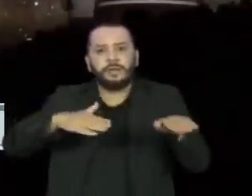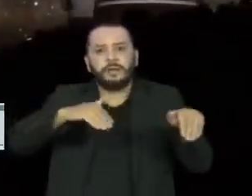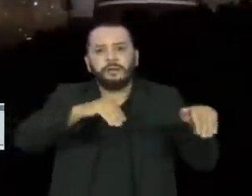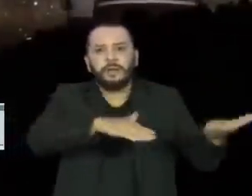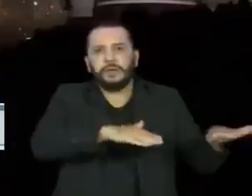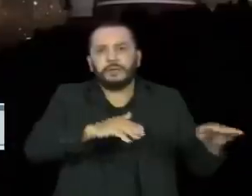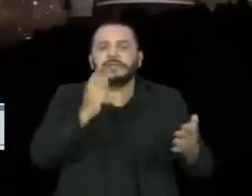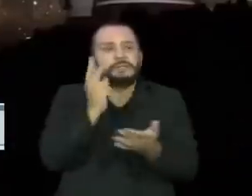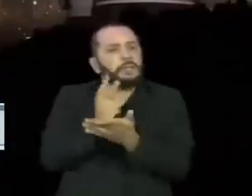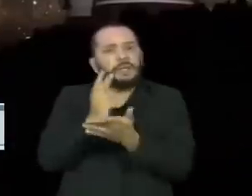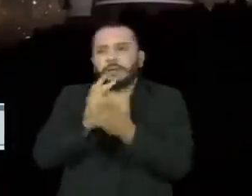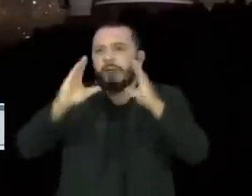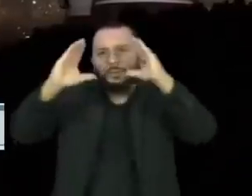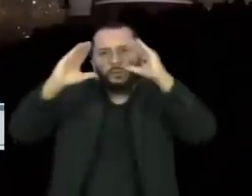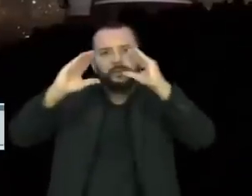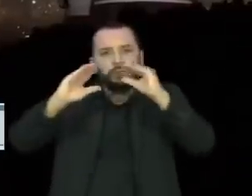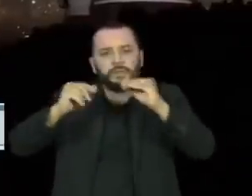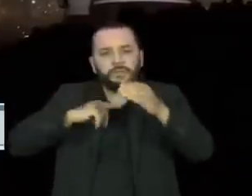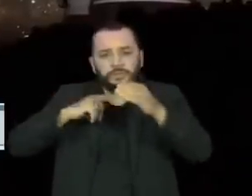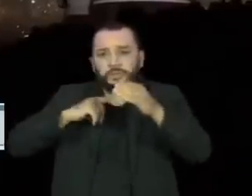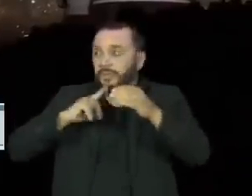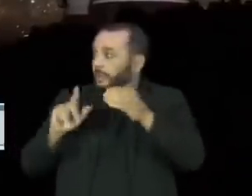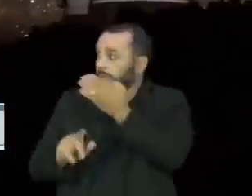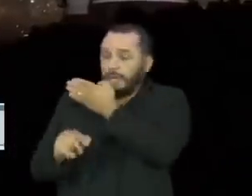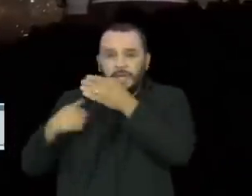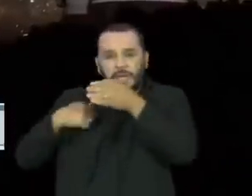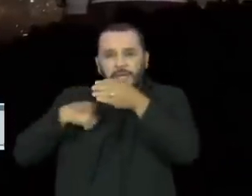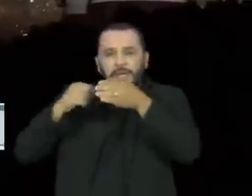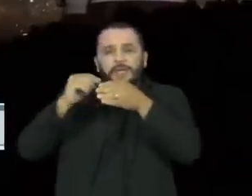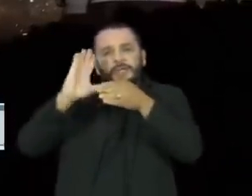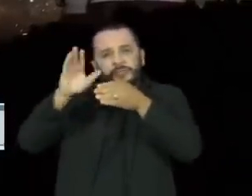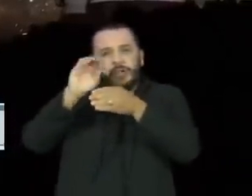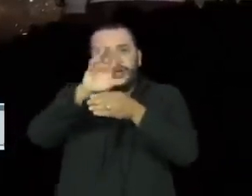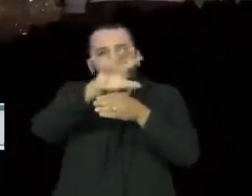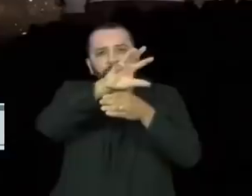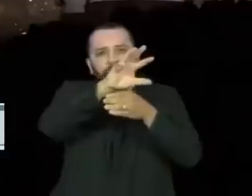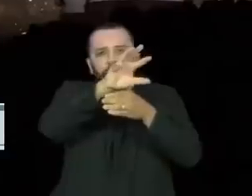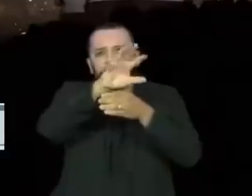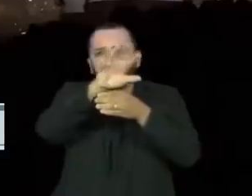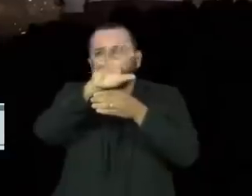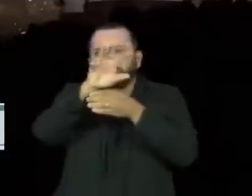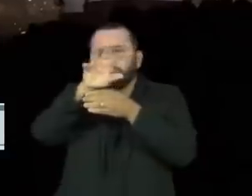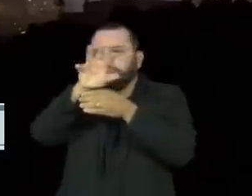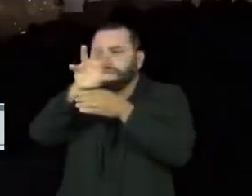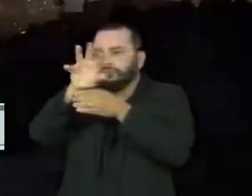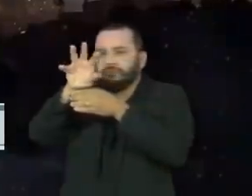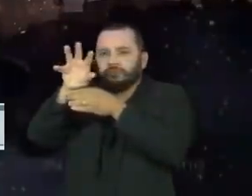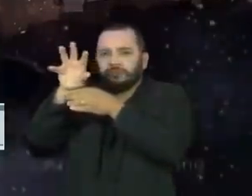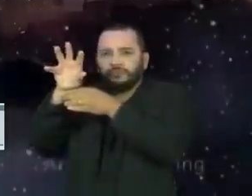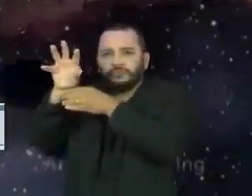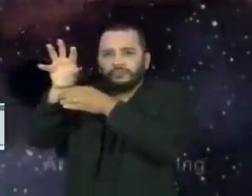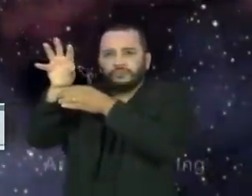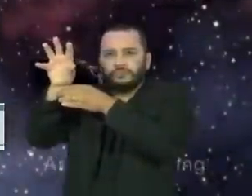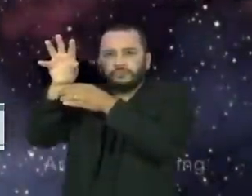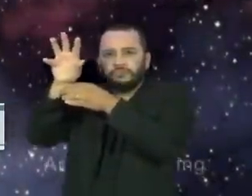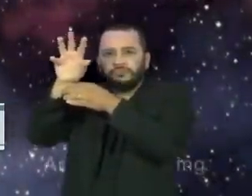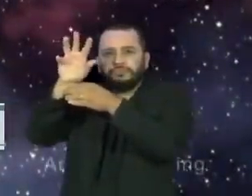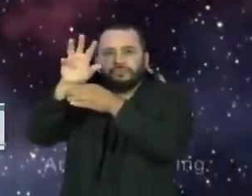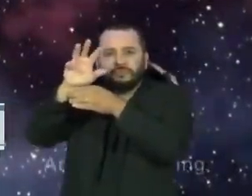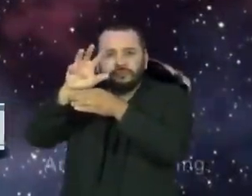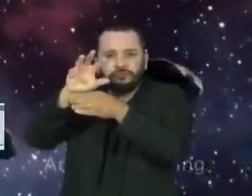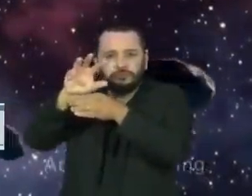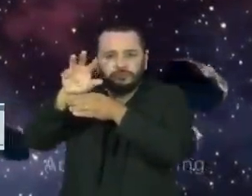noites, esse telescópio, a exemplo de outros situados em diferentes pontos da Terra, faz uma varredura dos céus.